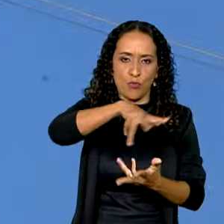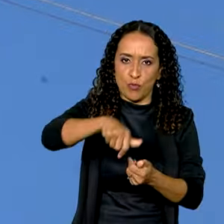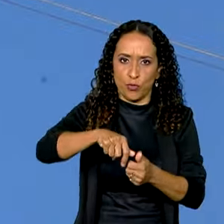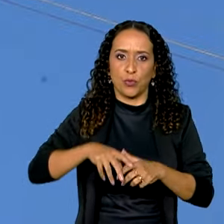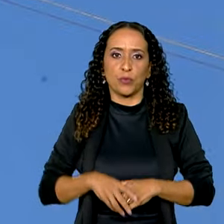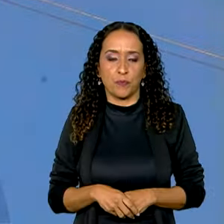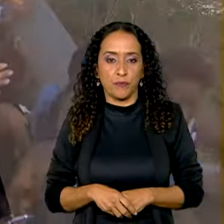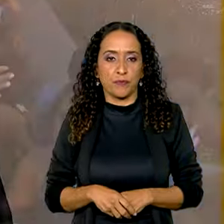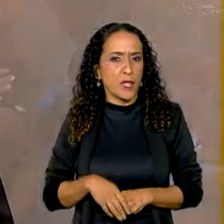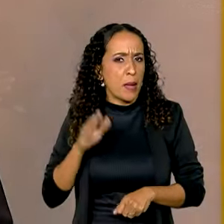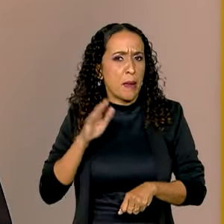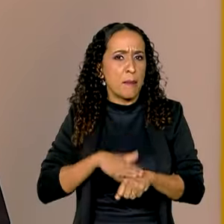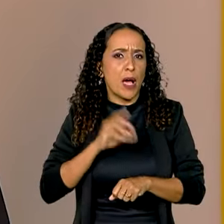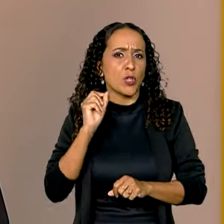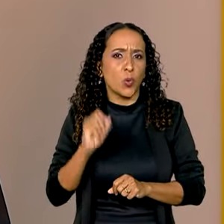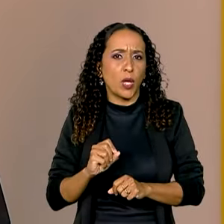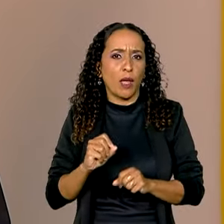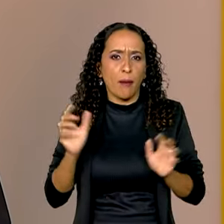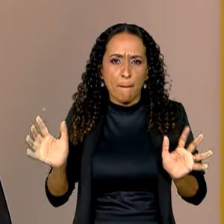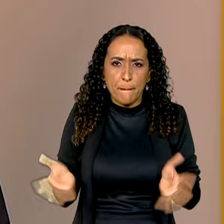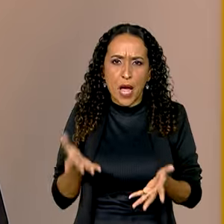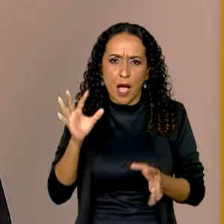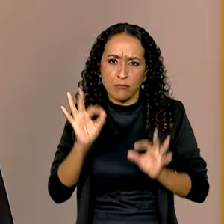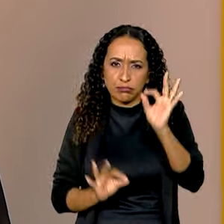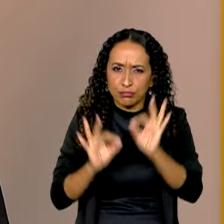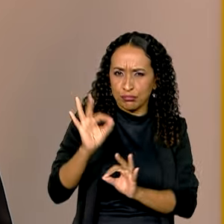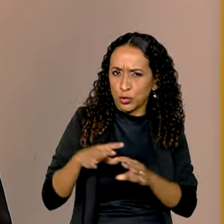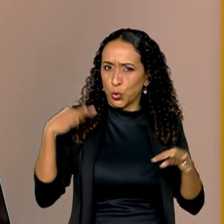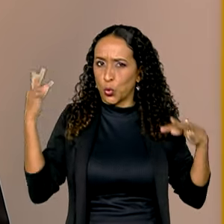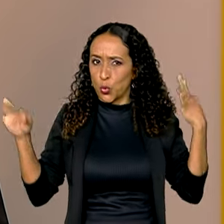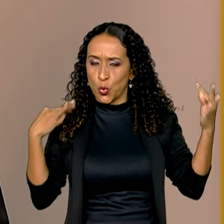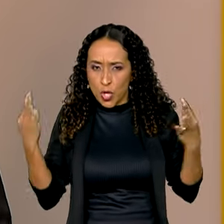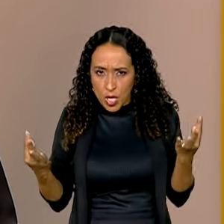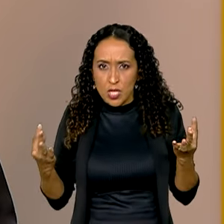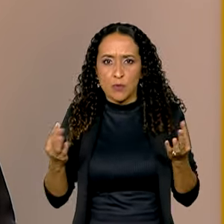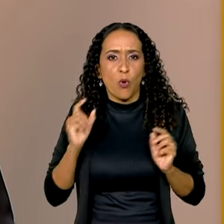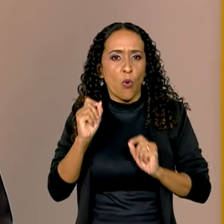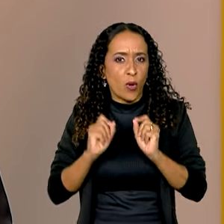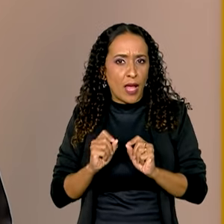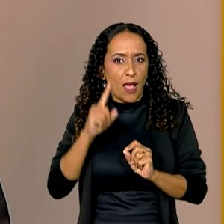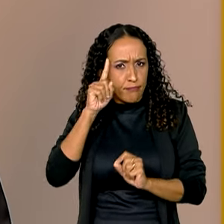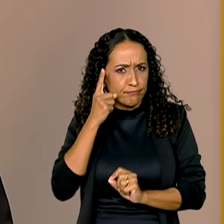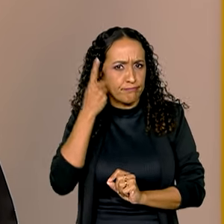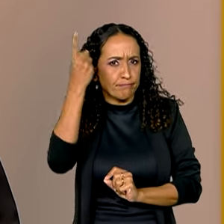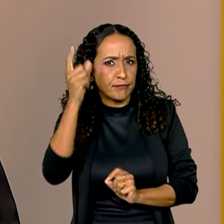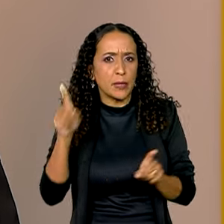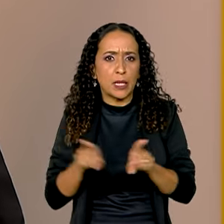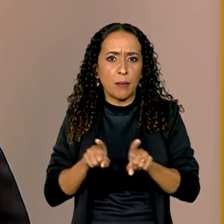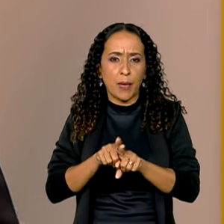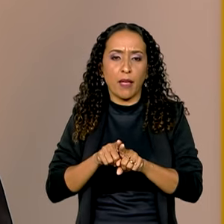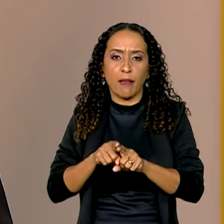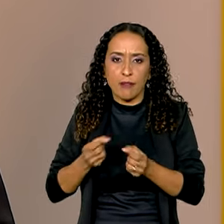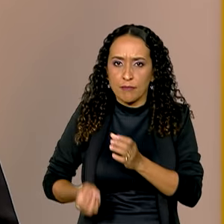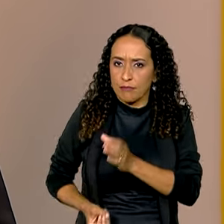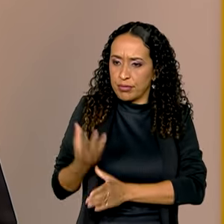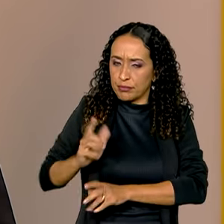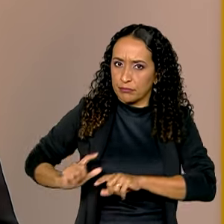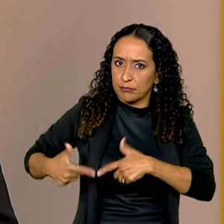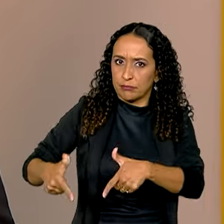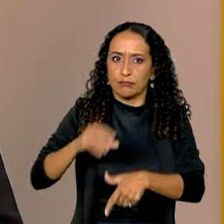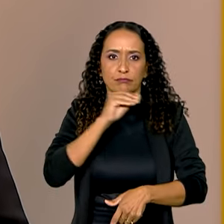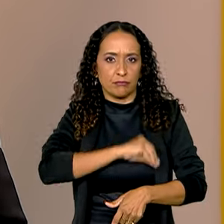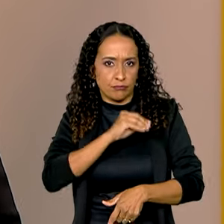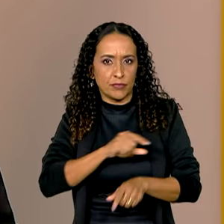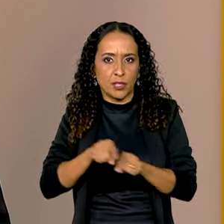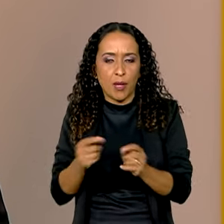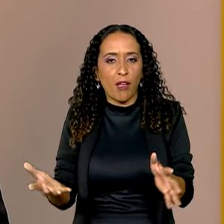o mundo. E mais do que incrementar o turismo, segundo o Ministério, essa é uma iniciativa que também gera emprego, renda